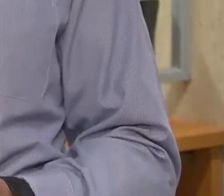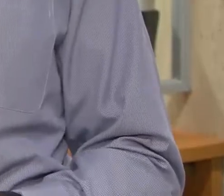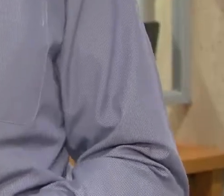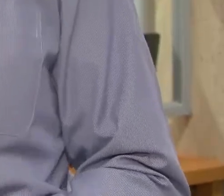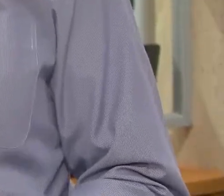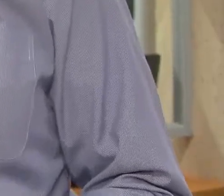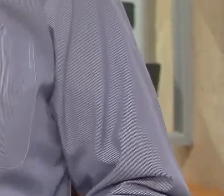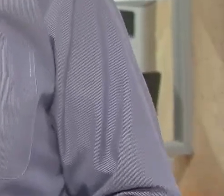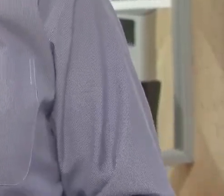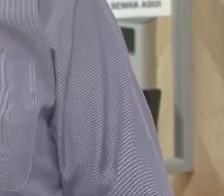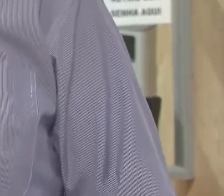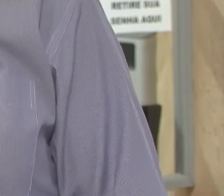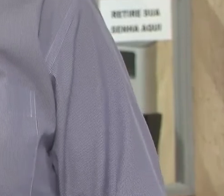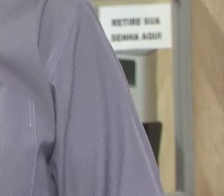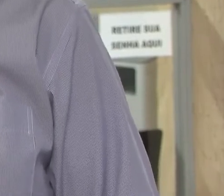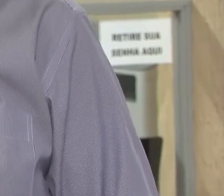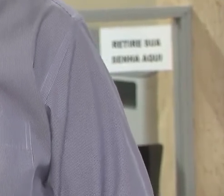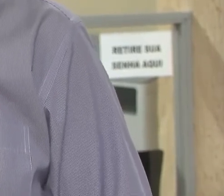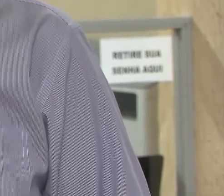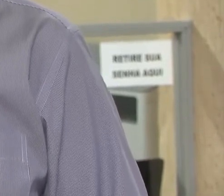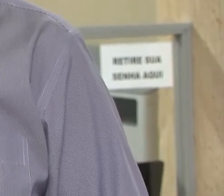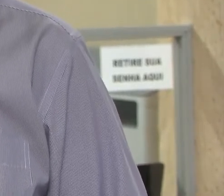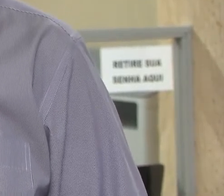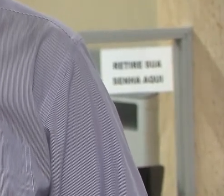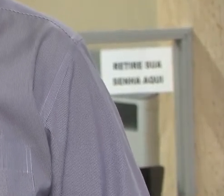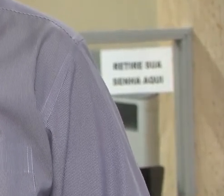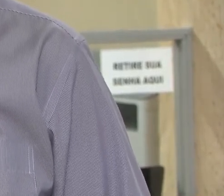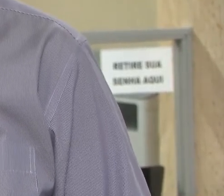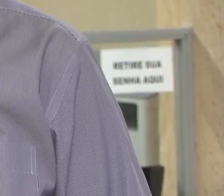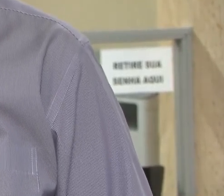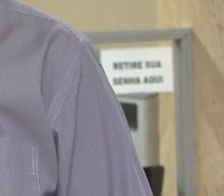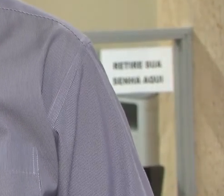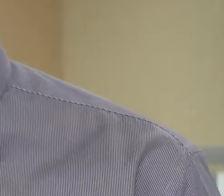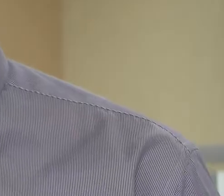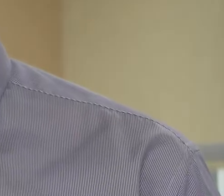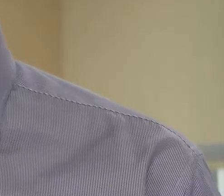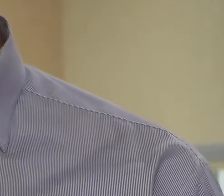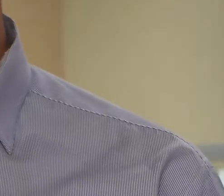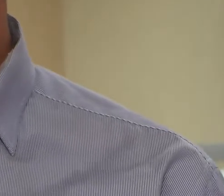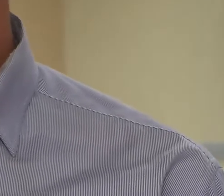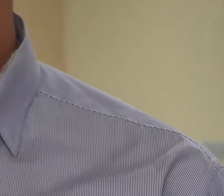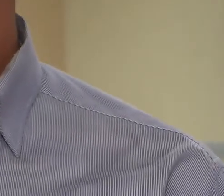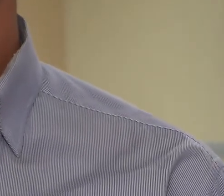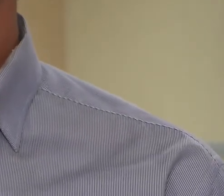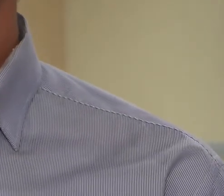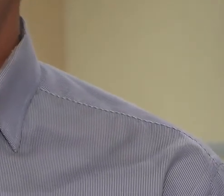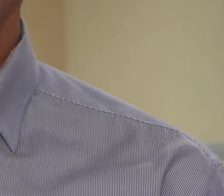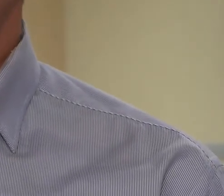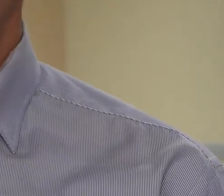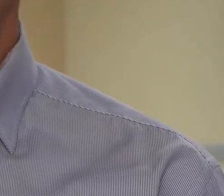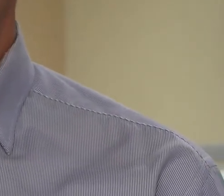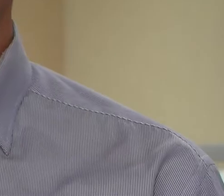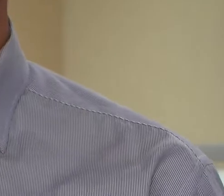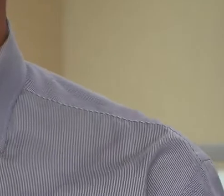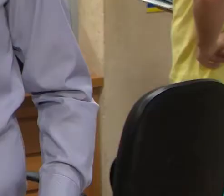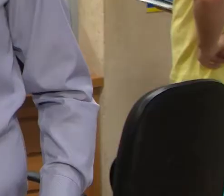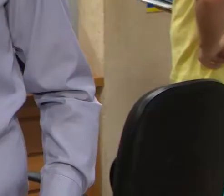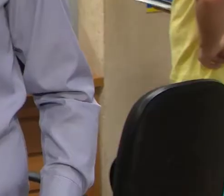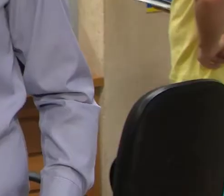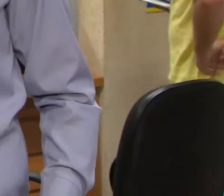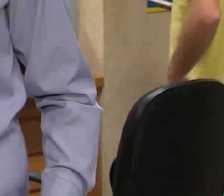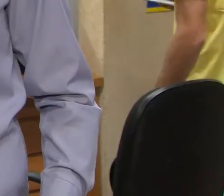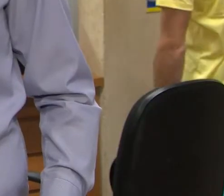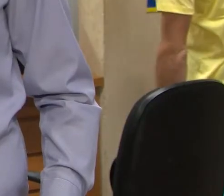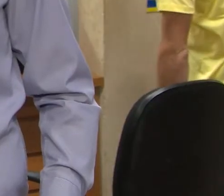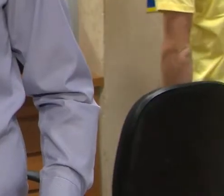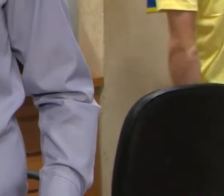e segundo Pedro Vera, coordenador da sala do empreendedor do município, as expectativas econômicas são positivas. E